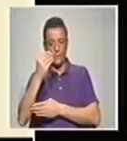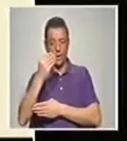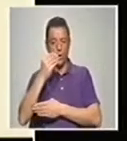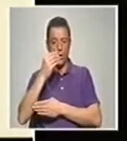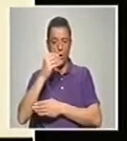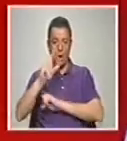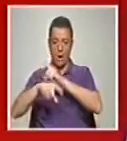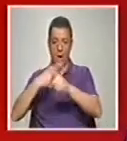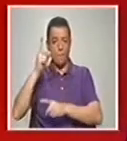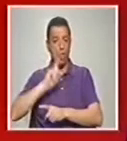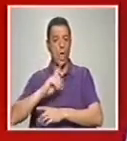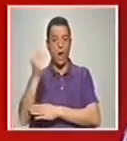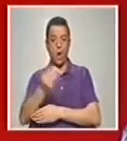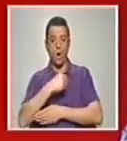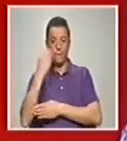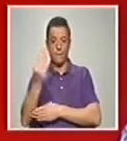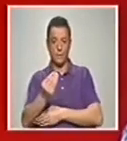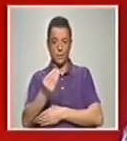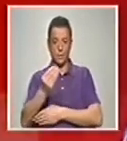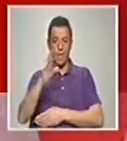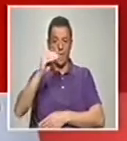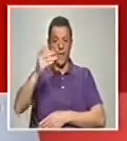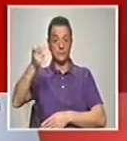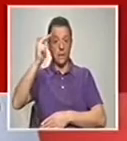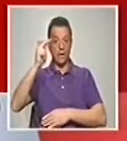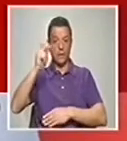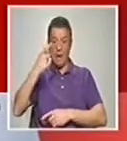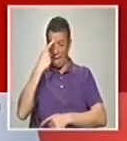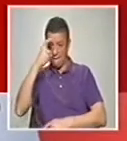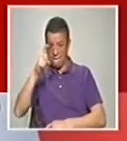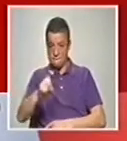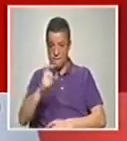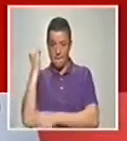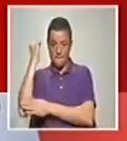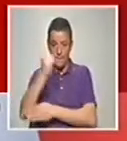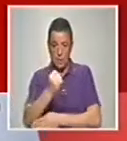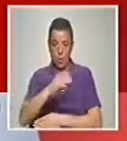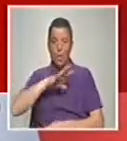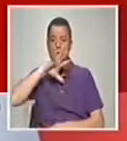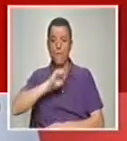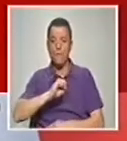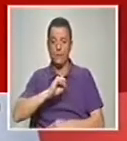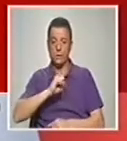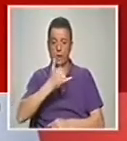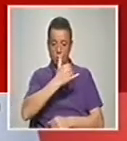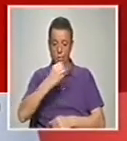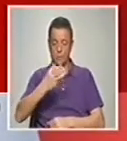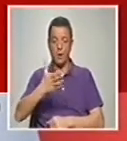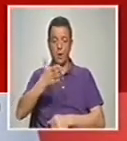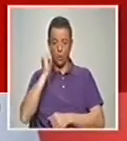troca por uma mulher mais nova passados 10 anos, e ela por vingança mata os filhos. Mas percebi também que em 2012,